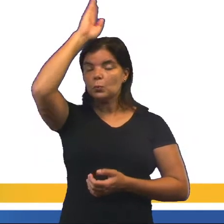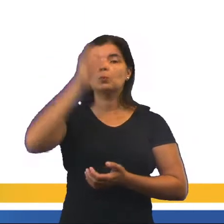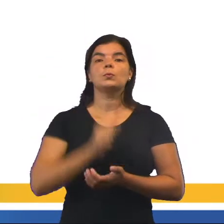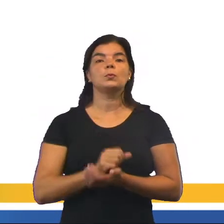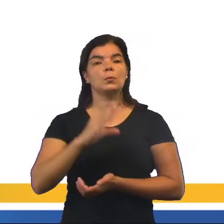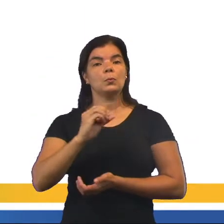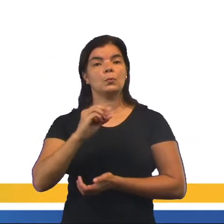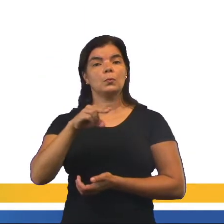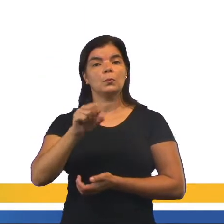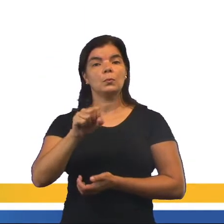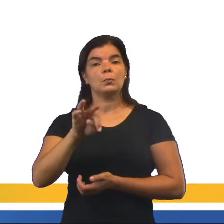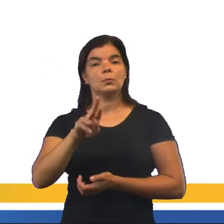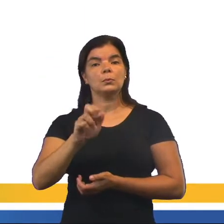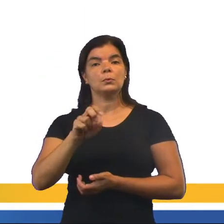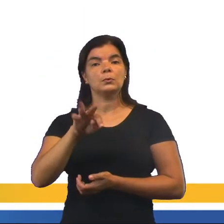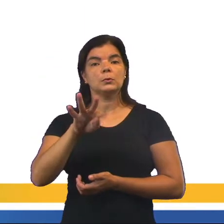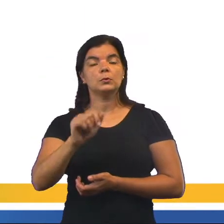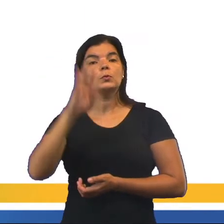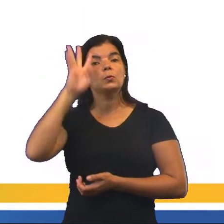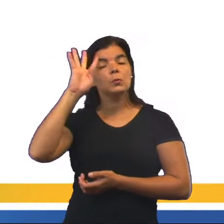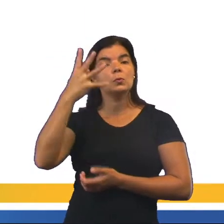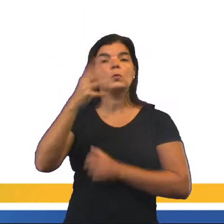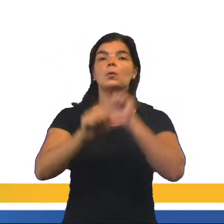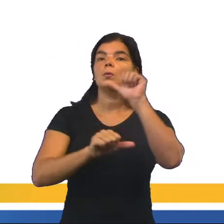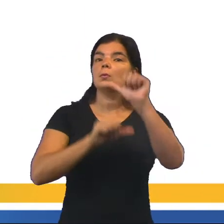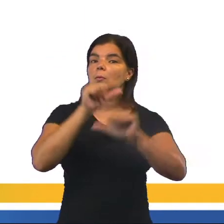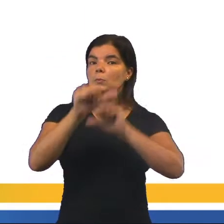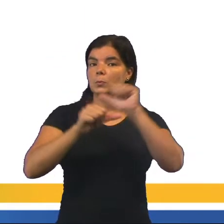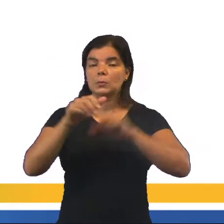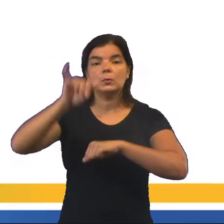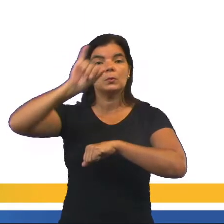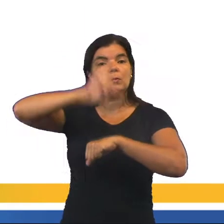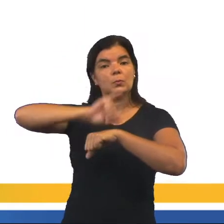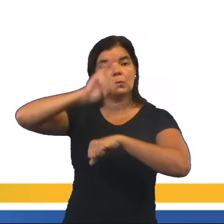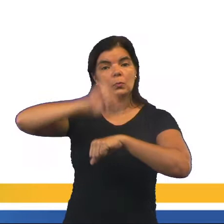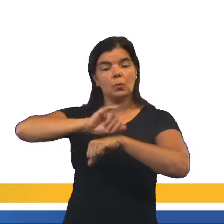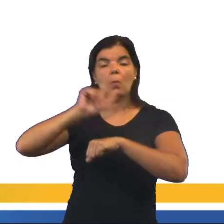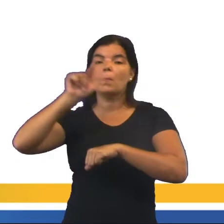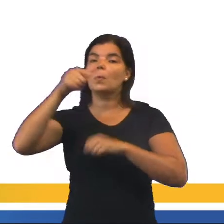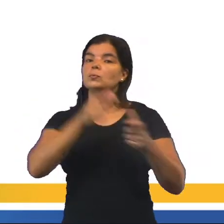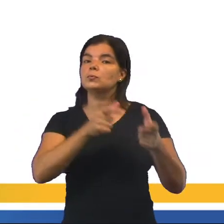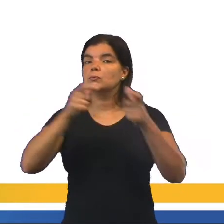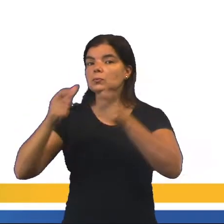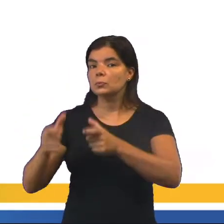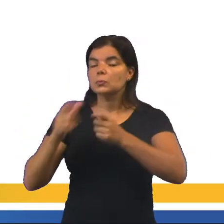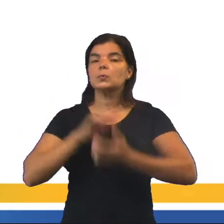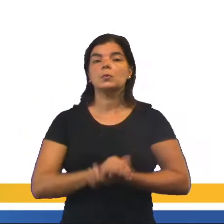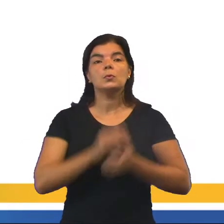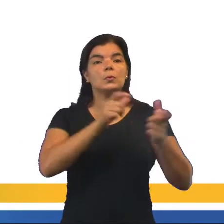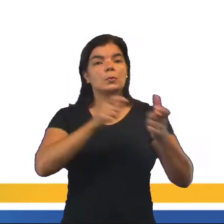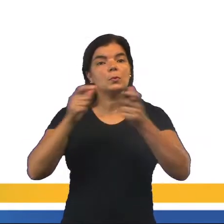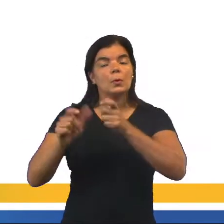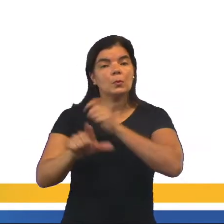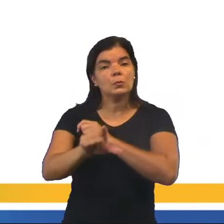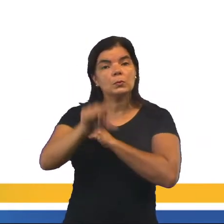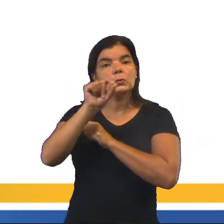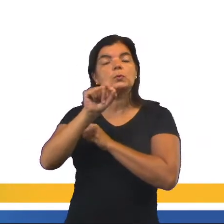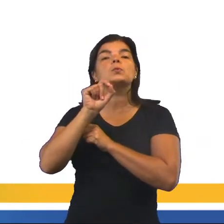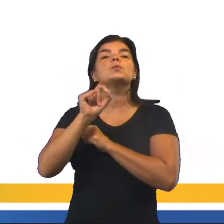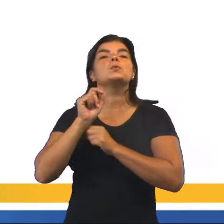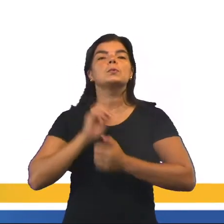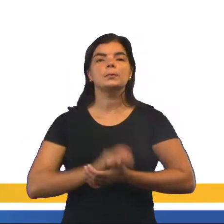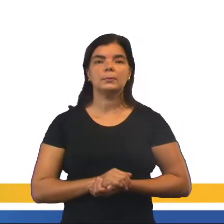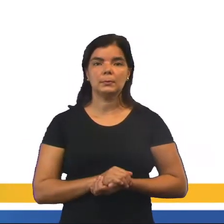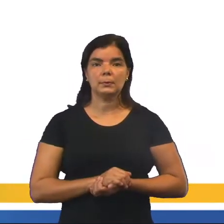o Constantino, ele resolveu mudar a capital para um outro local e o local que ele escolheu foi